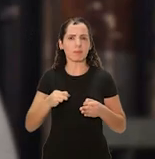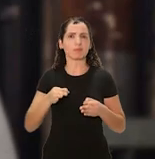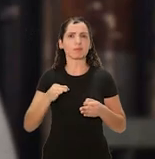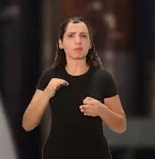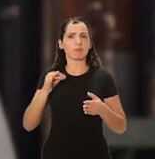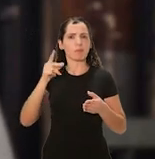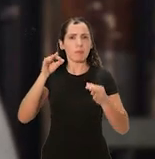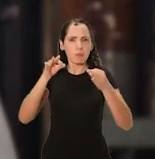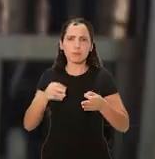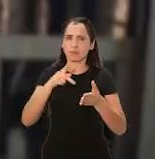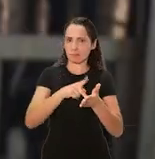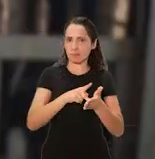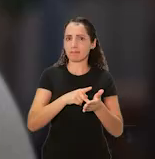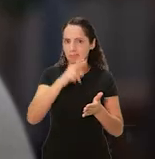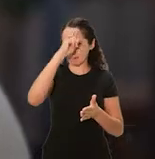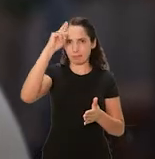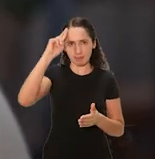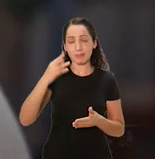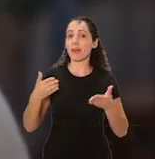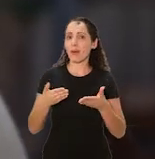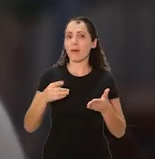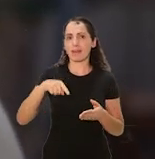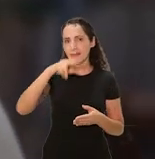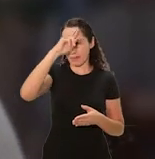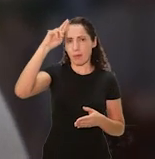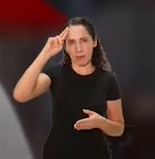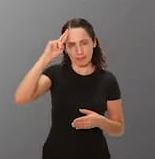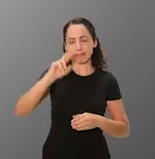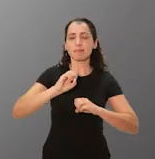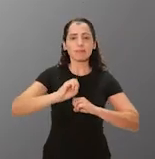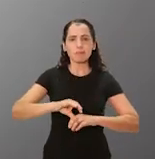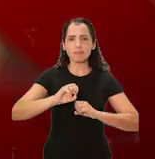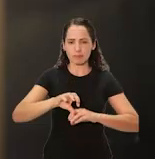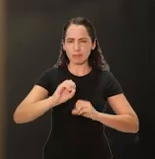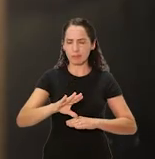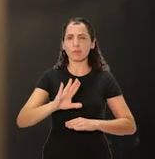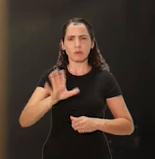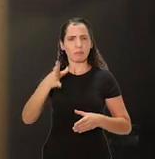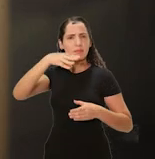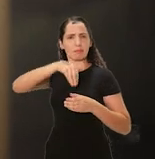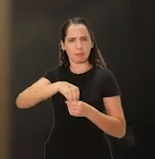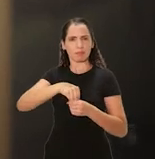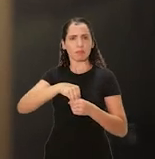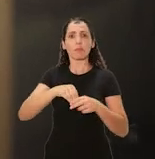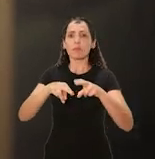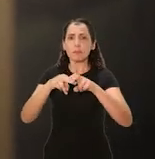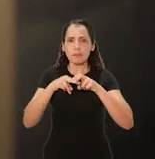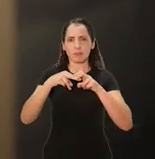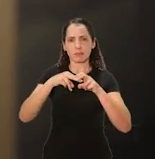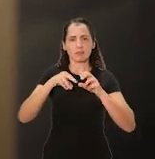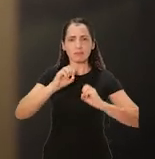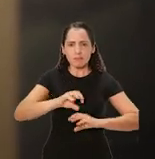correto e leal. Esse é o Roque. Agora é Roque. A educação está no meu sangue.